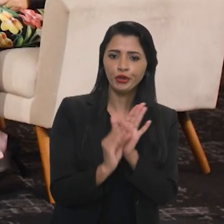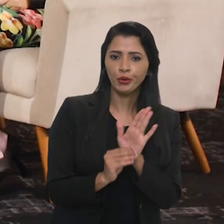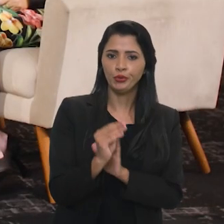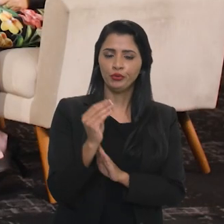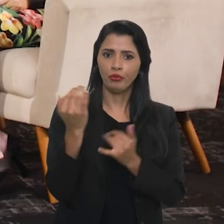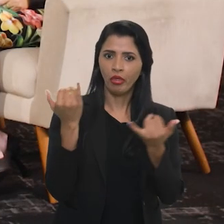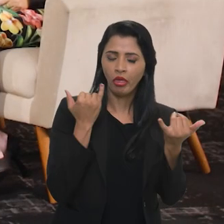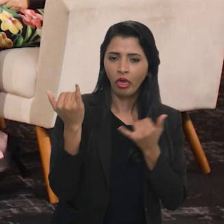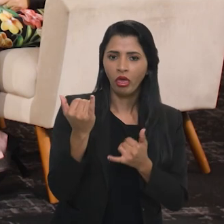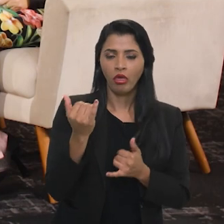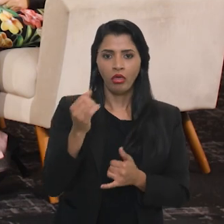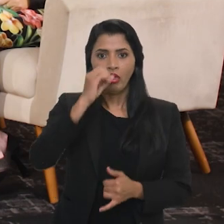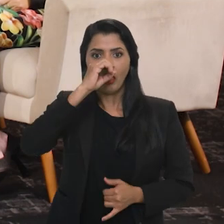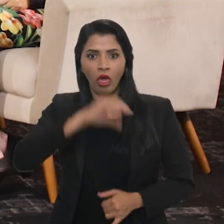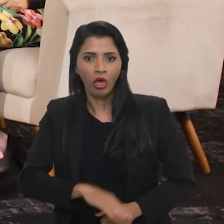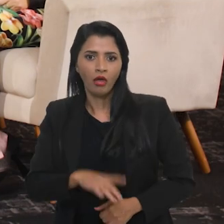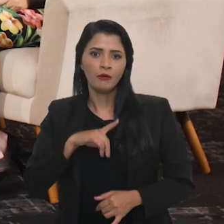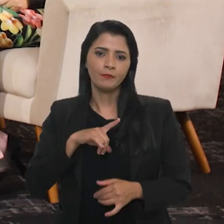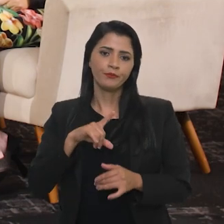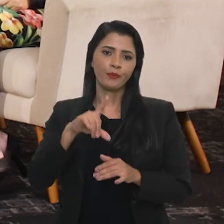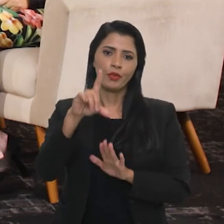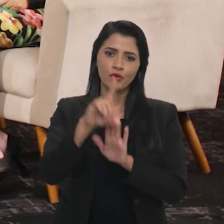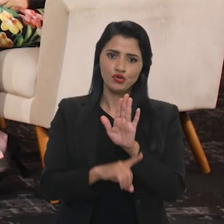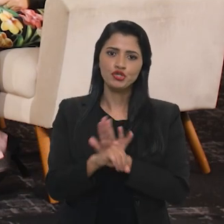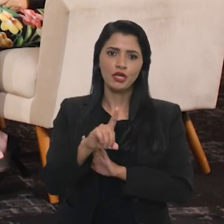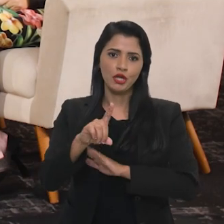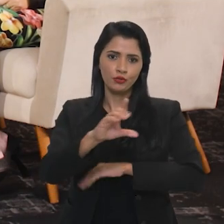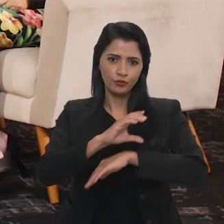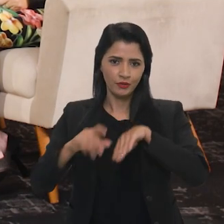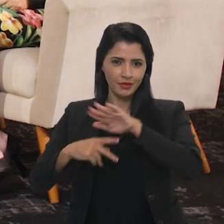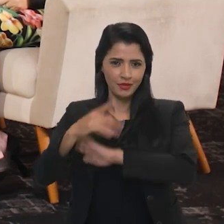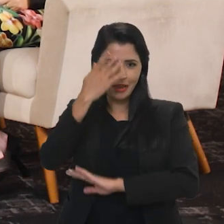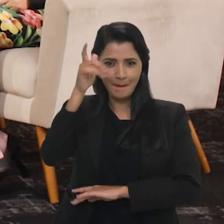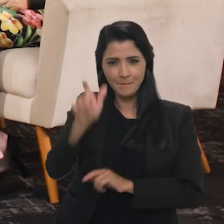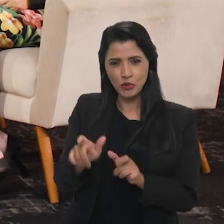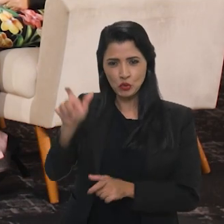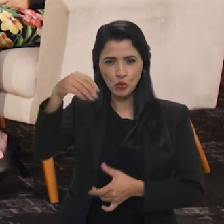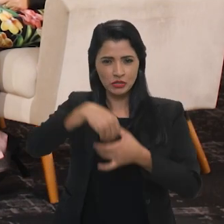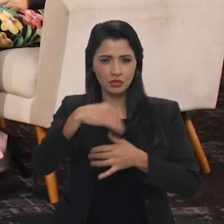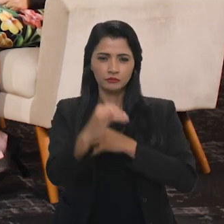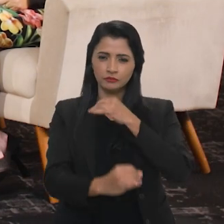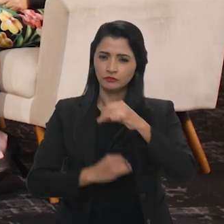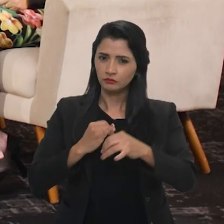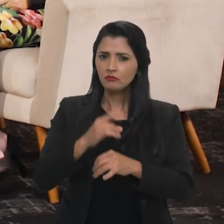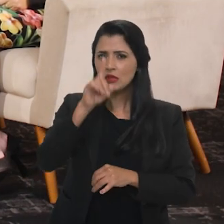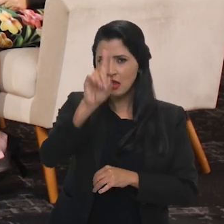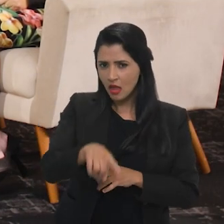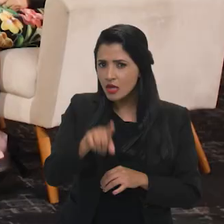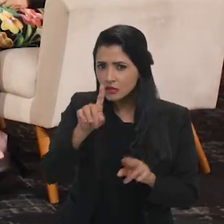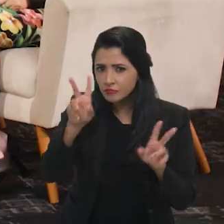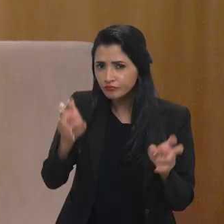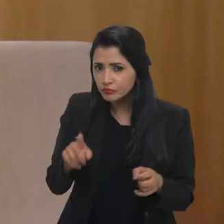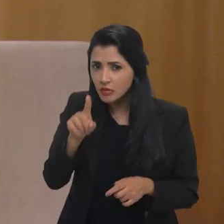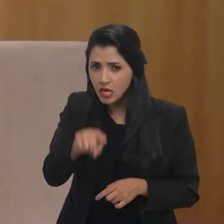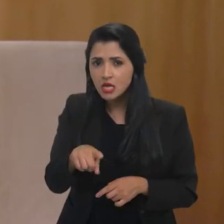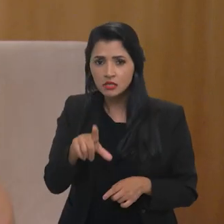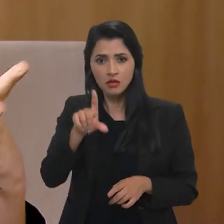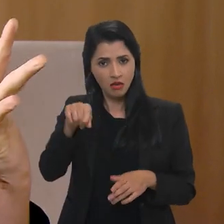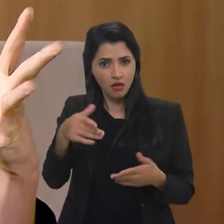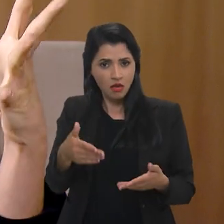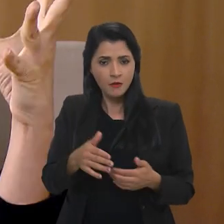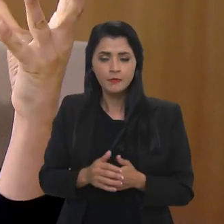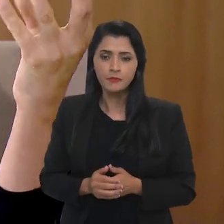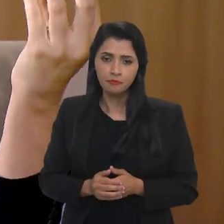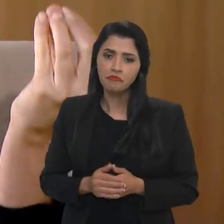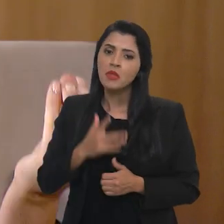ofensivos aos direitos constitucionais das pessoas na internet? É essa a grande questão? São, acho que